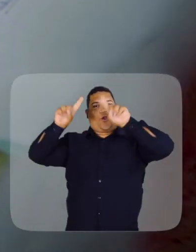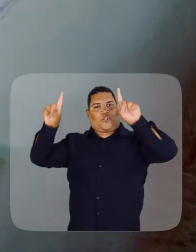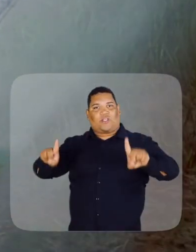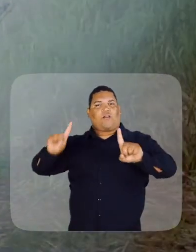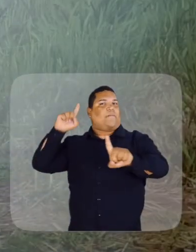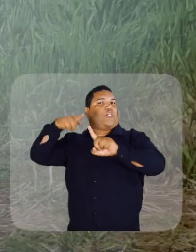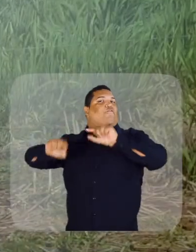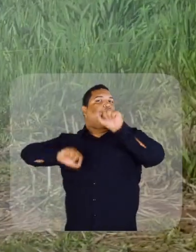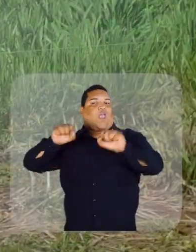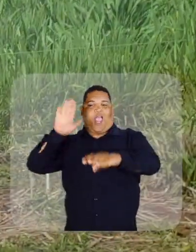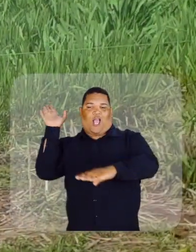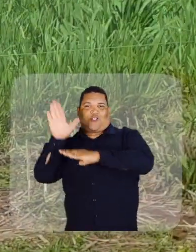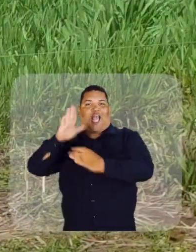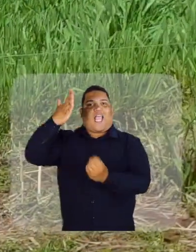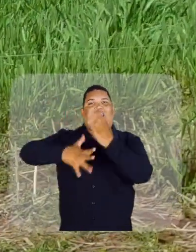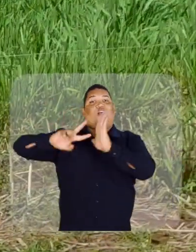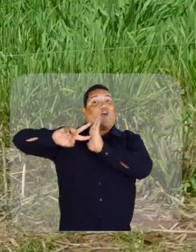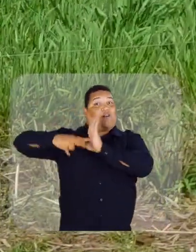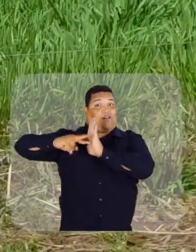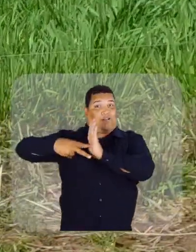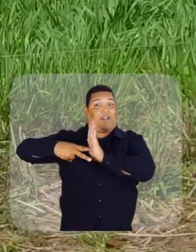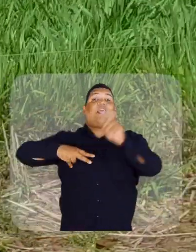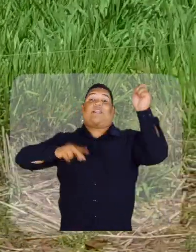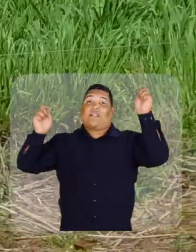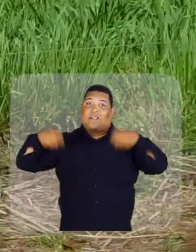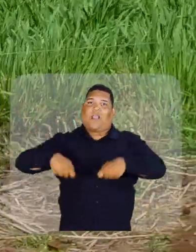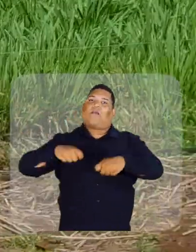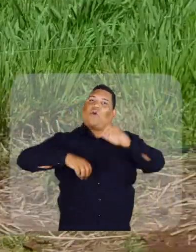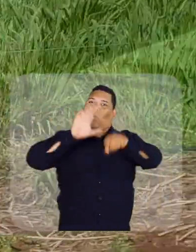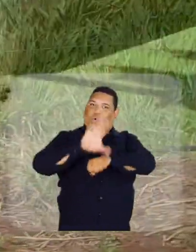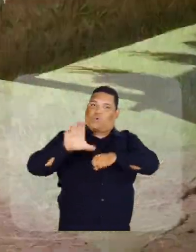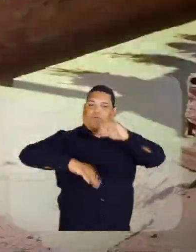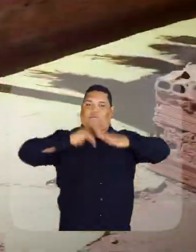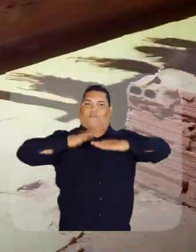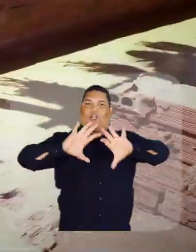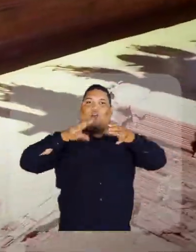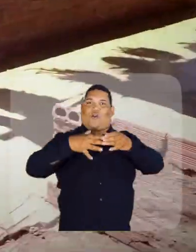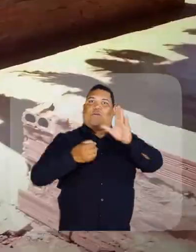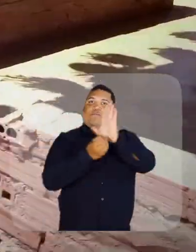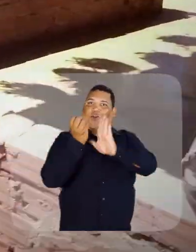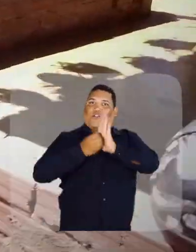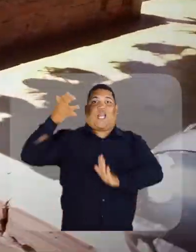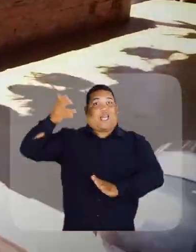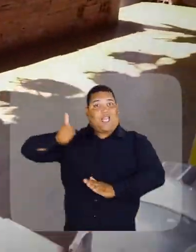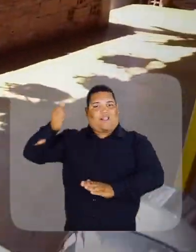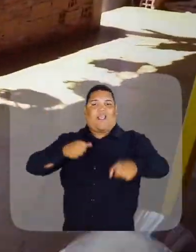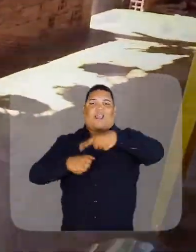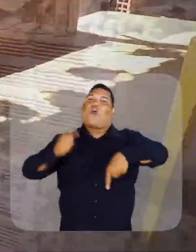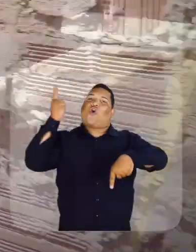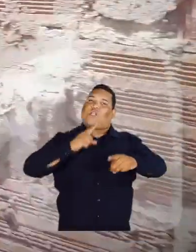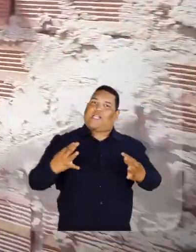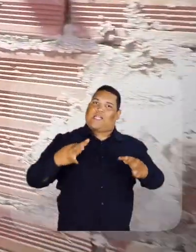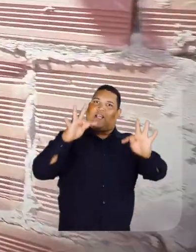o projeto também pretende auxiliar na possível implantação da cooperativa qualificando os produtores para que eles tenham